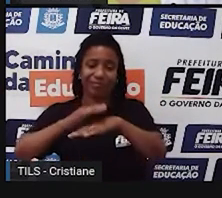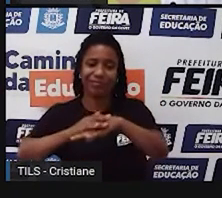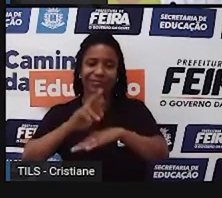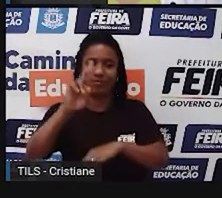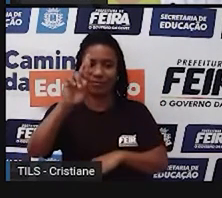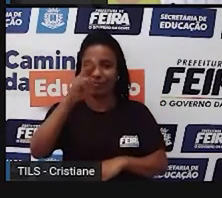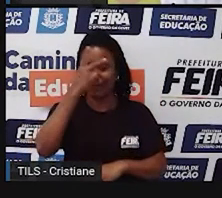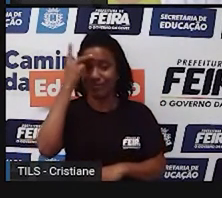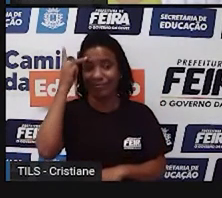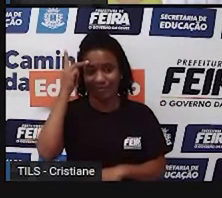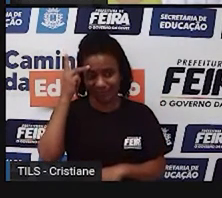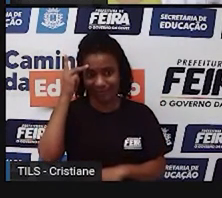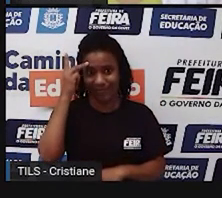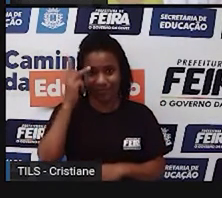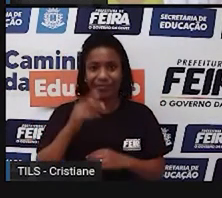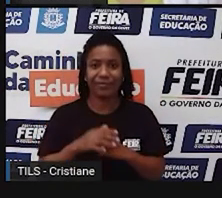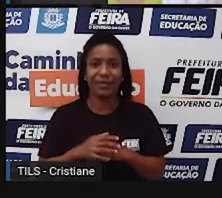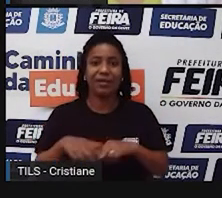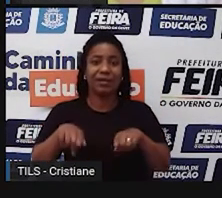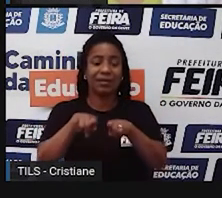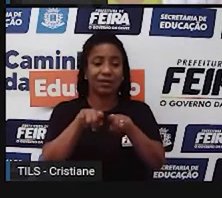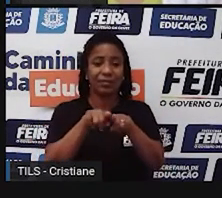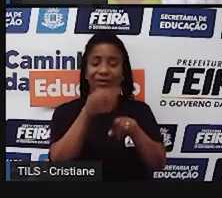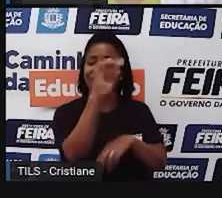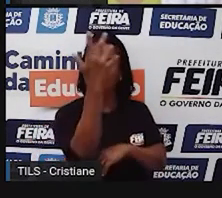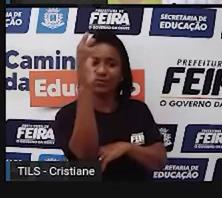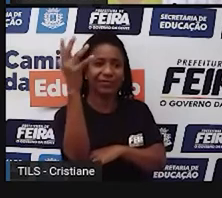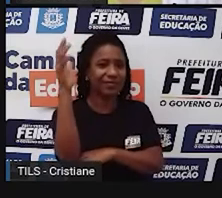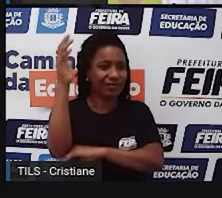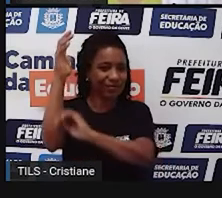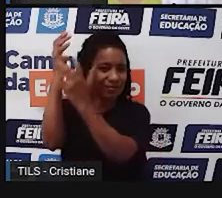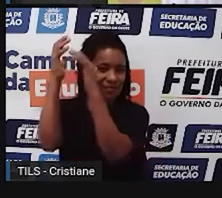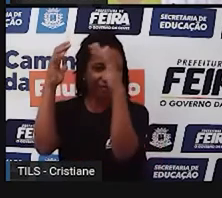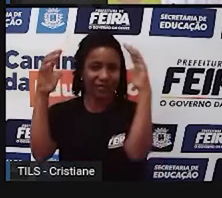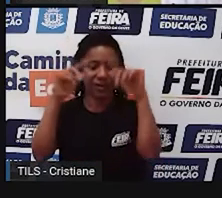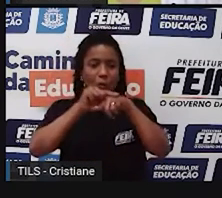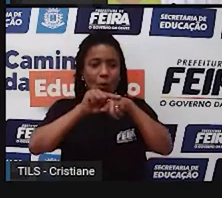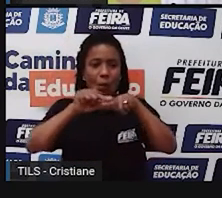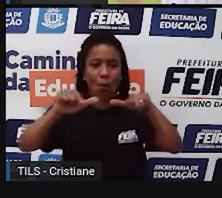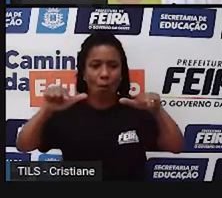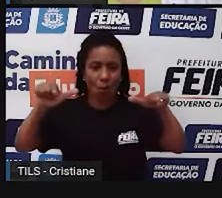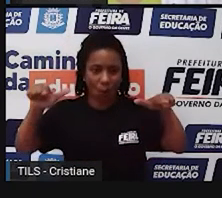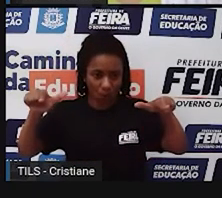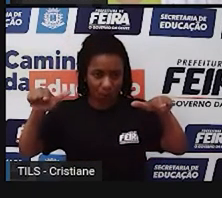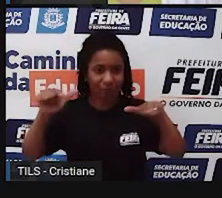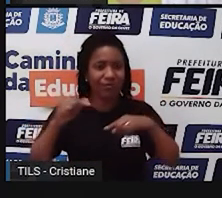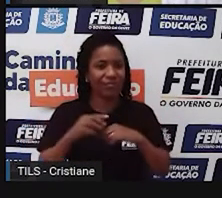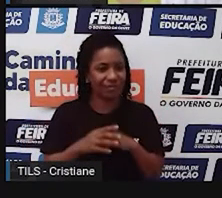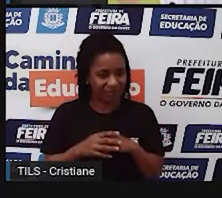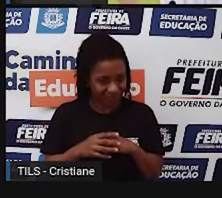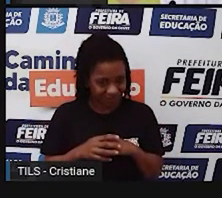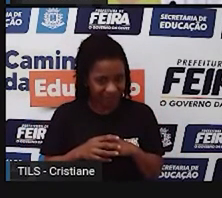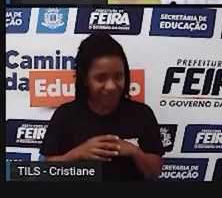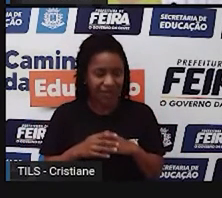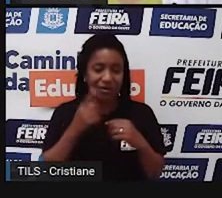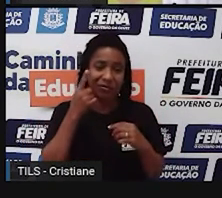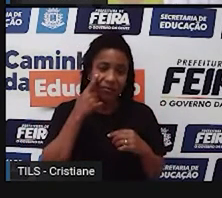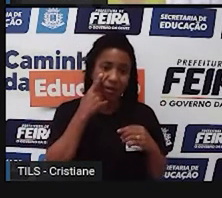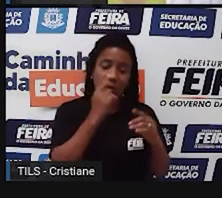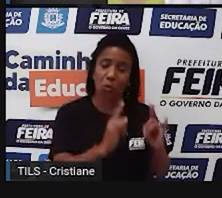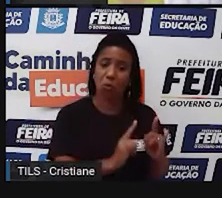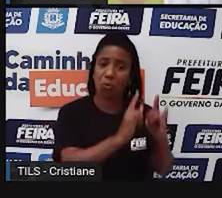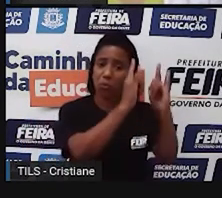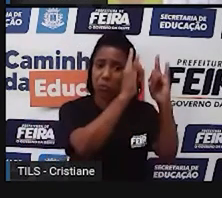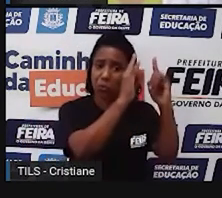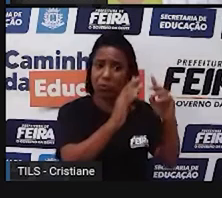natureza sofre impacto de todas as formas, ou nas áreas bastante desenvolvidas, ou nas áreas